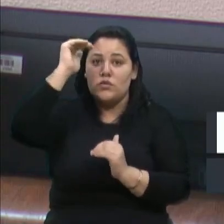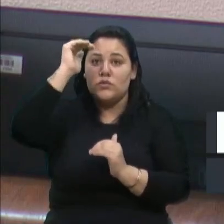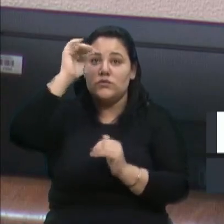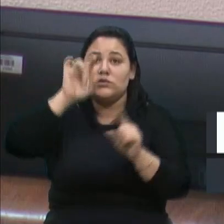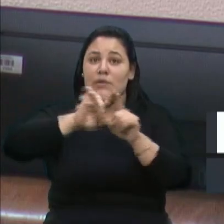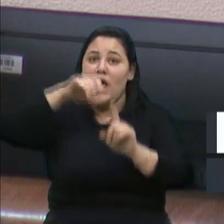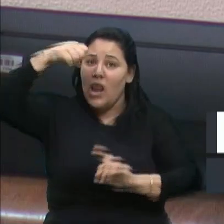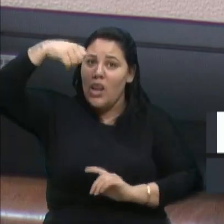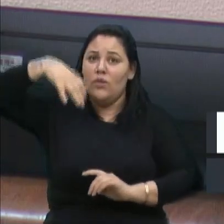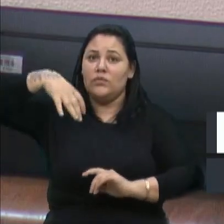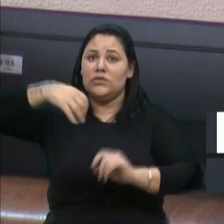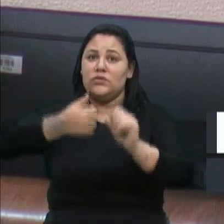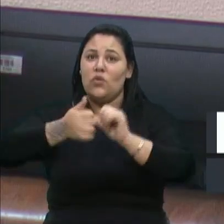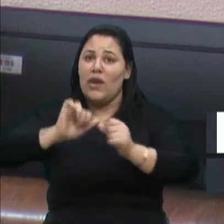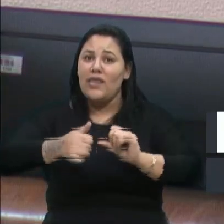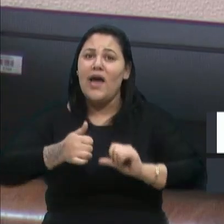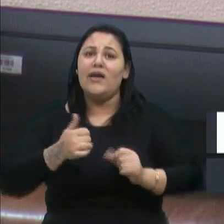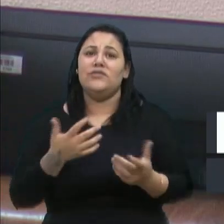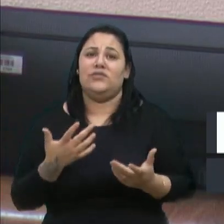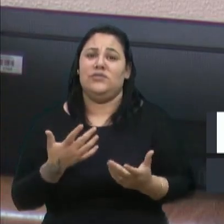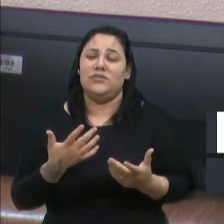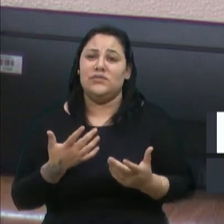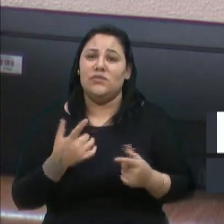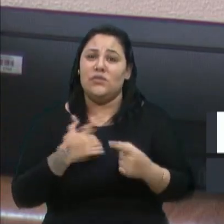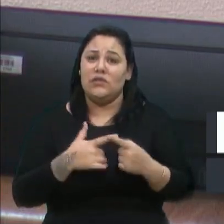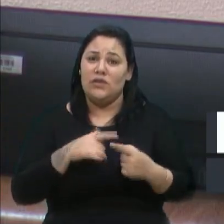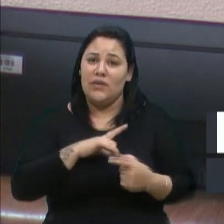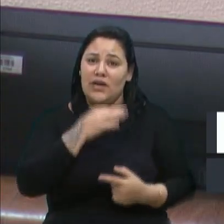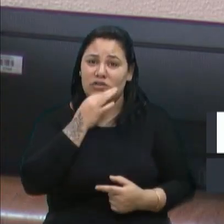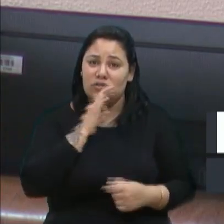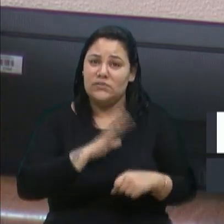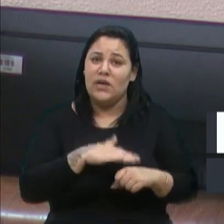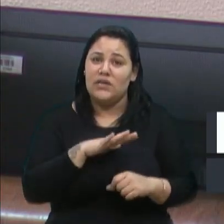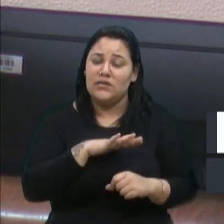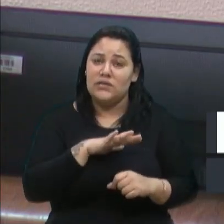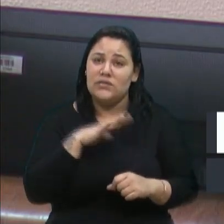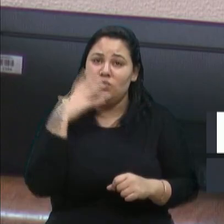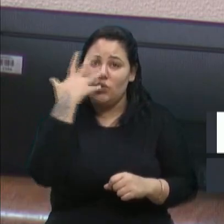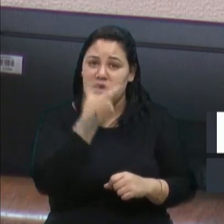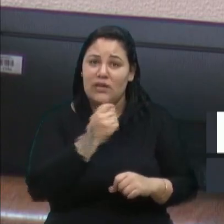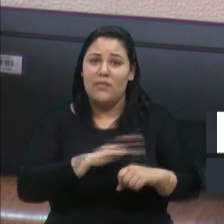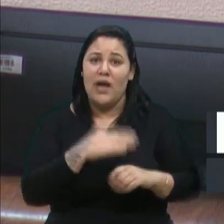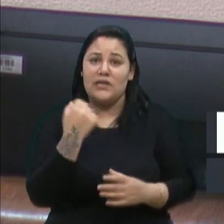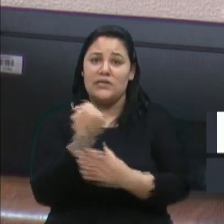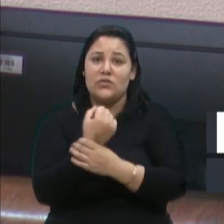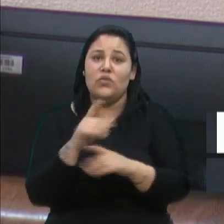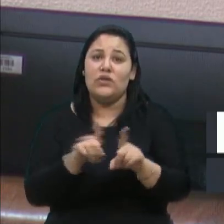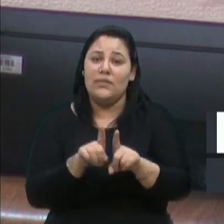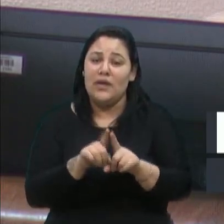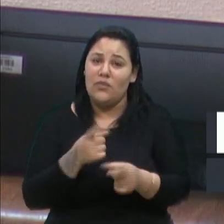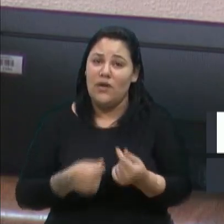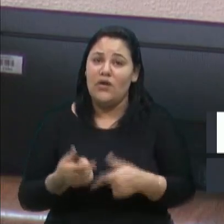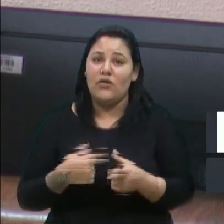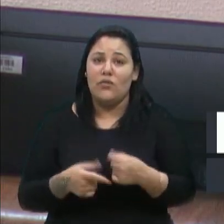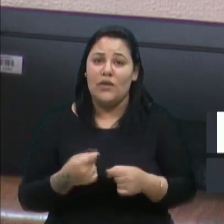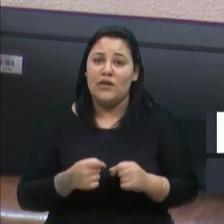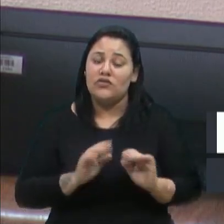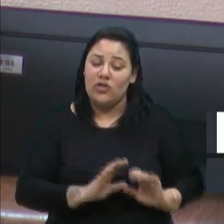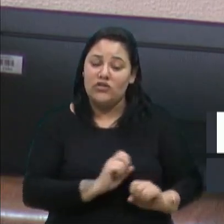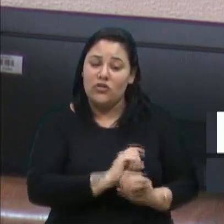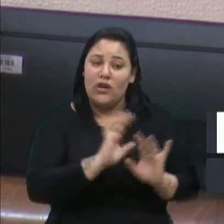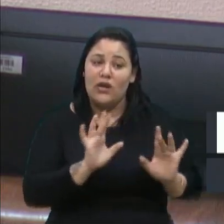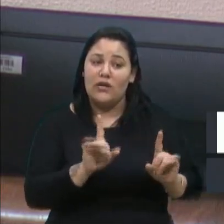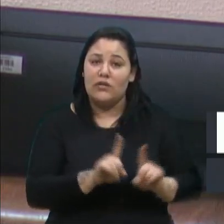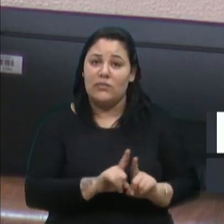iluminação de qualidade, porque aí teremos uma cidade mais bonita, mais segura e com economia, que ficou muito claro isso.